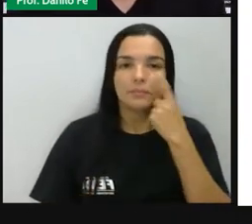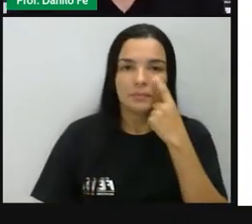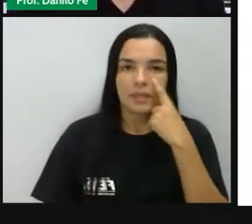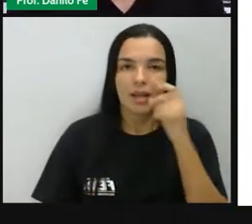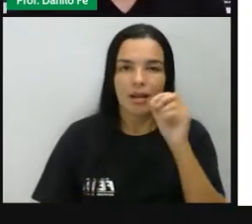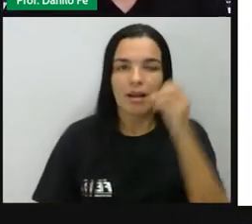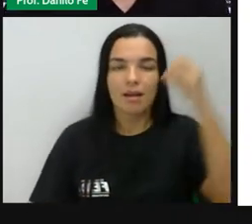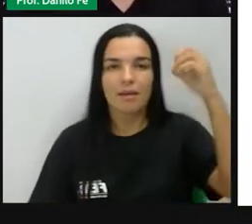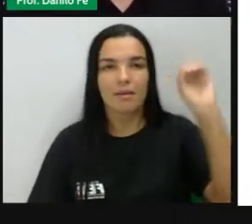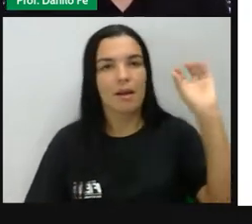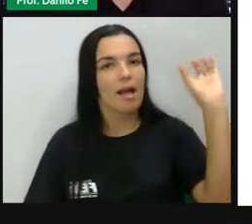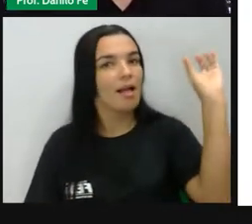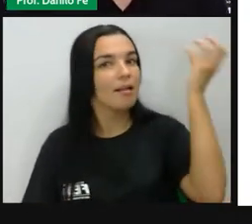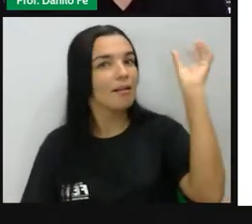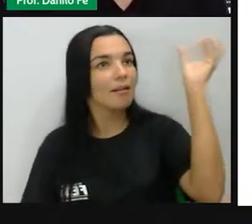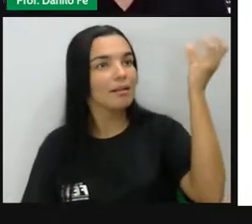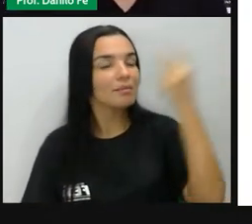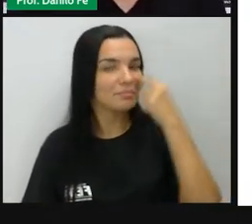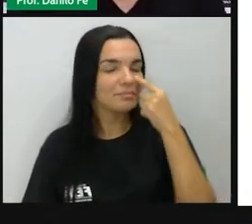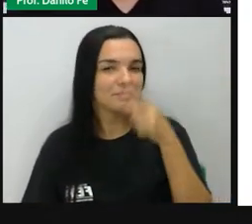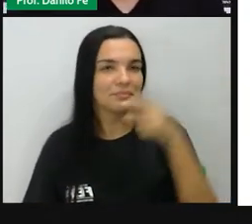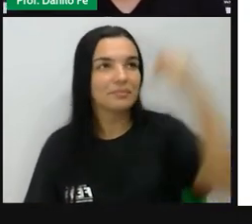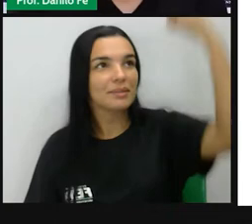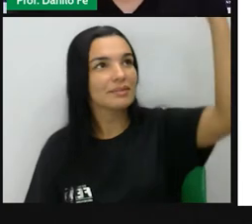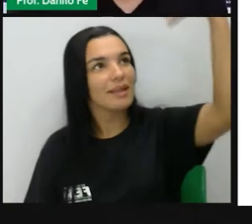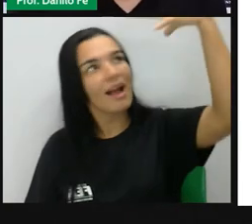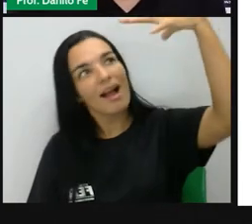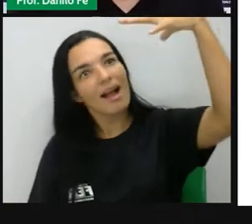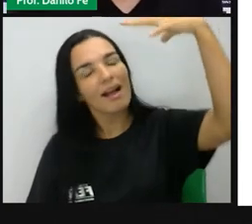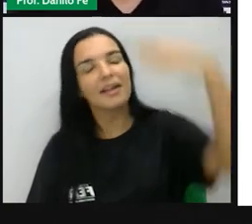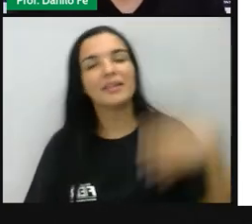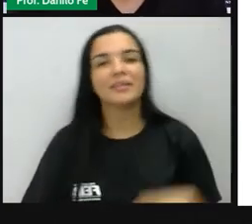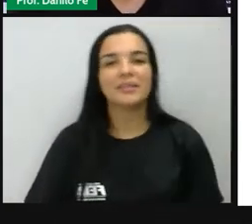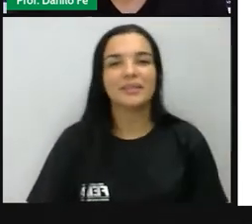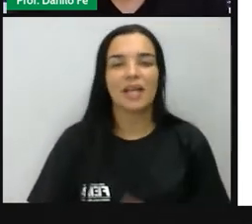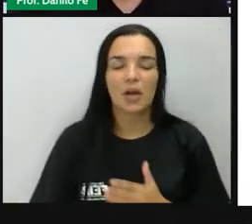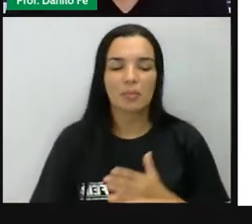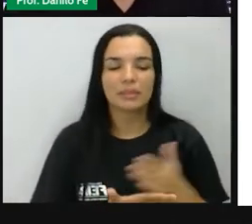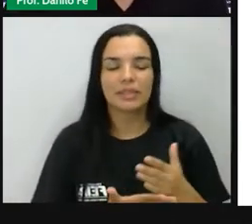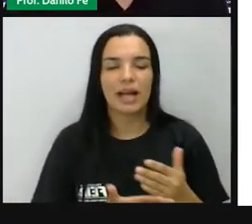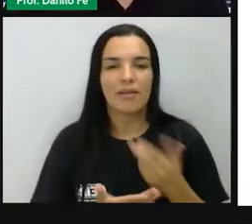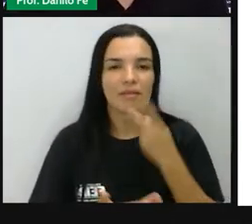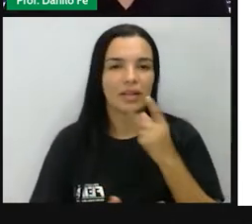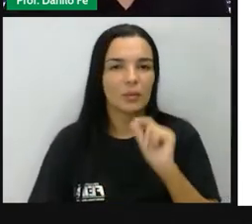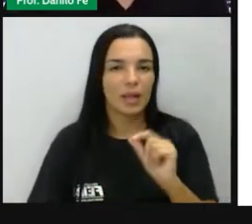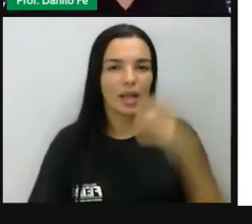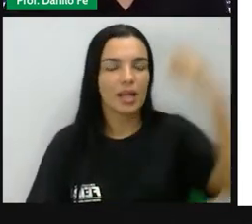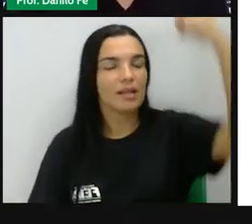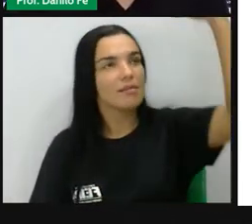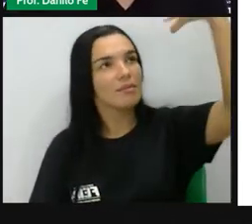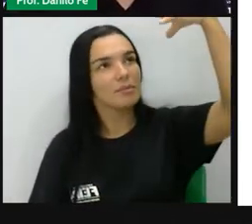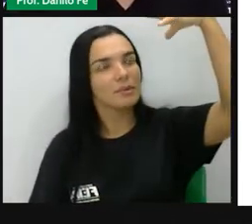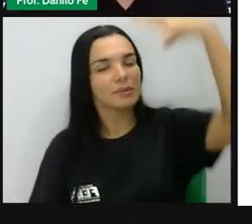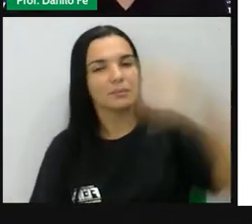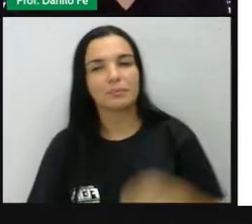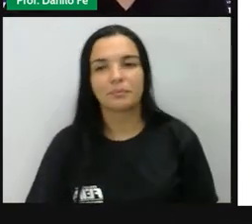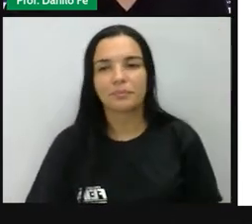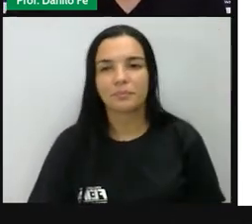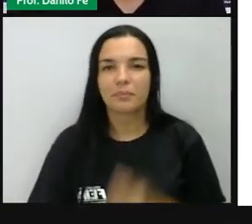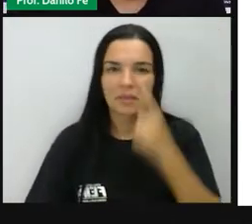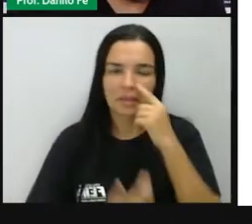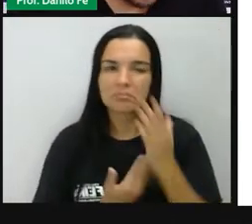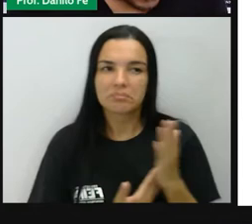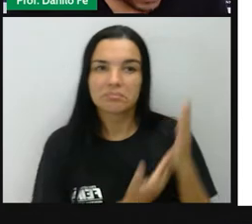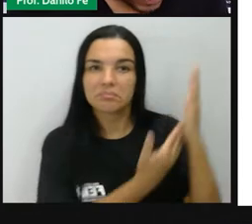a gente vai começar falando sobre o iluminismo. Bem, vocês veem aí uma lâmpada,